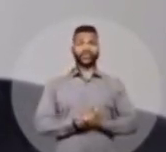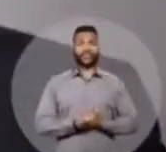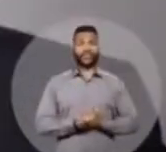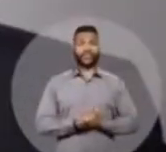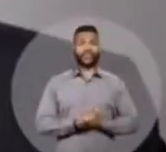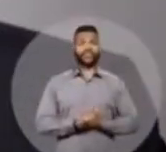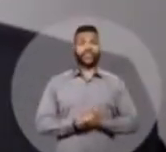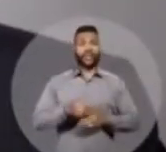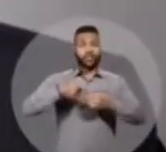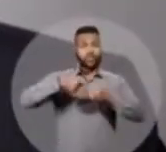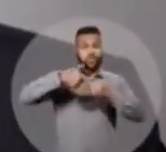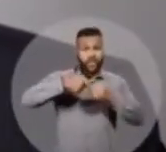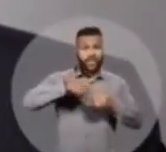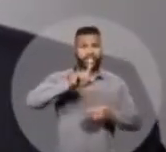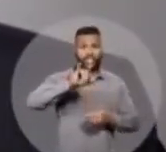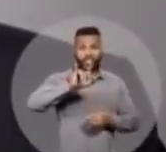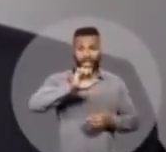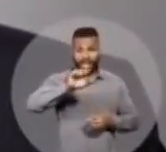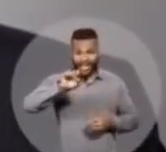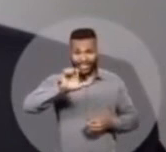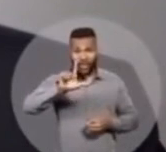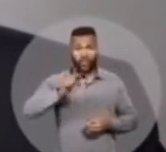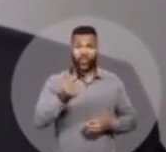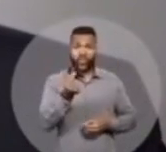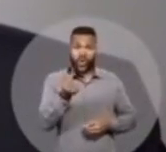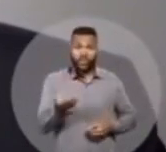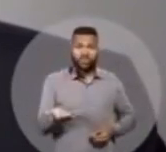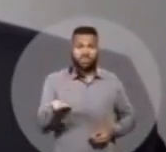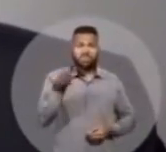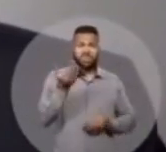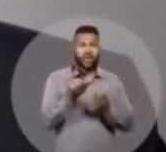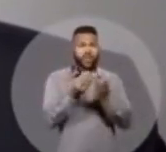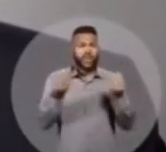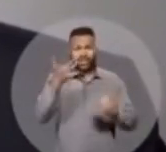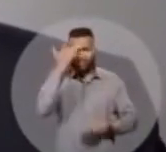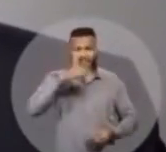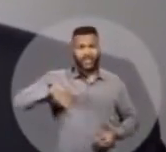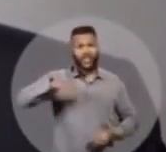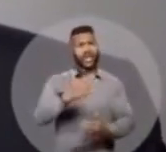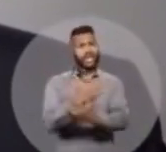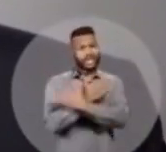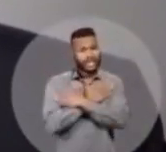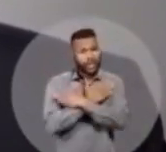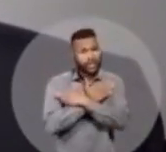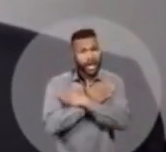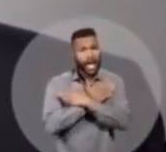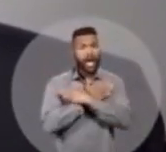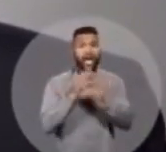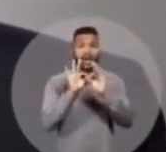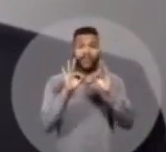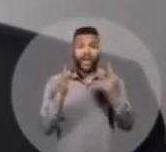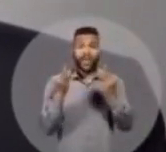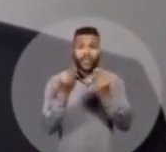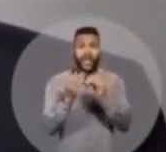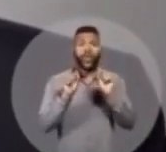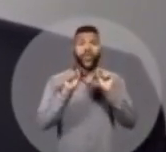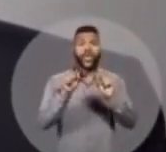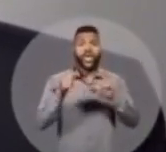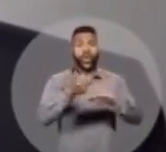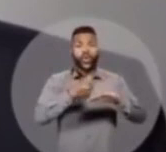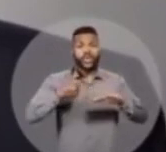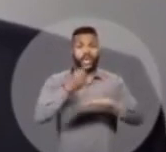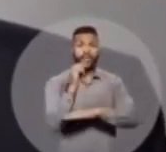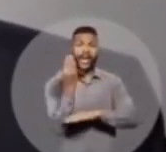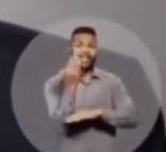soberania. A gasolina e o diesel não param de subir. Milhões estão desempregados. Famílias voltaram a cozinhar com